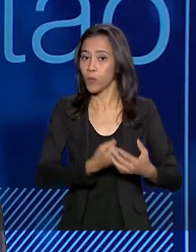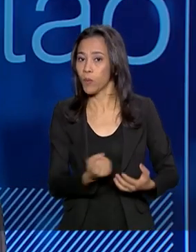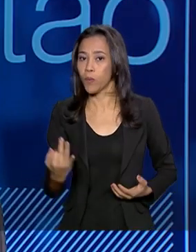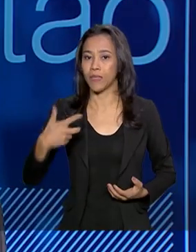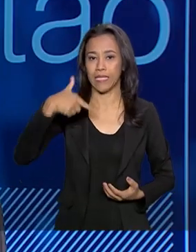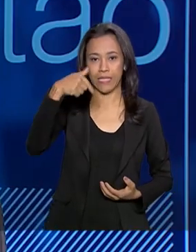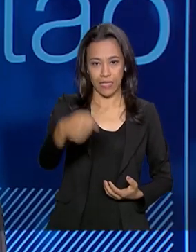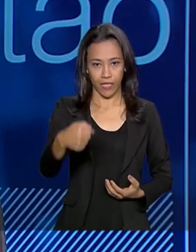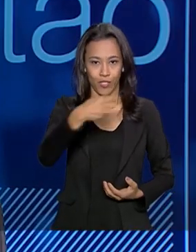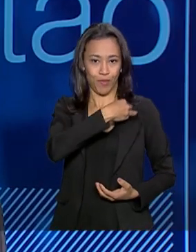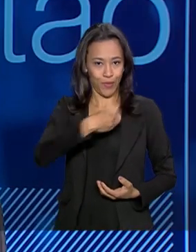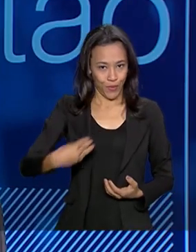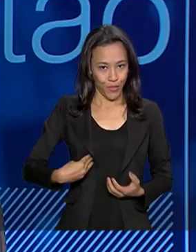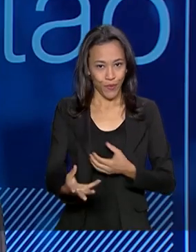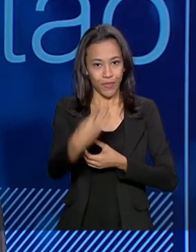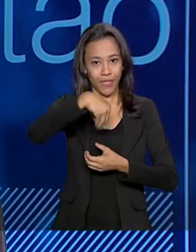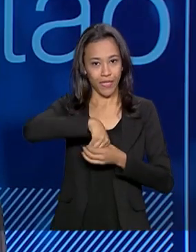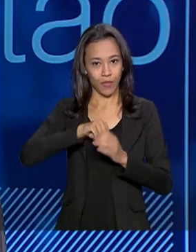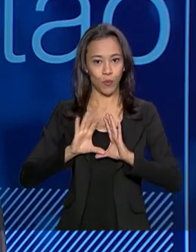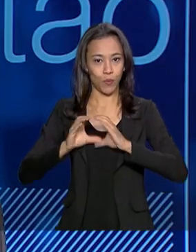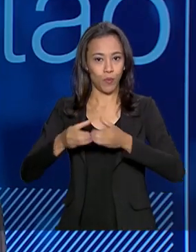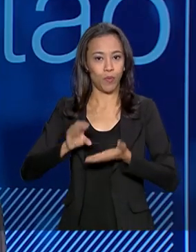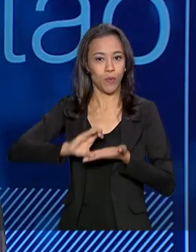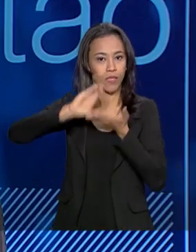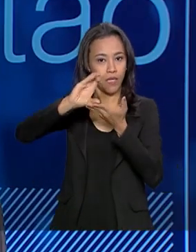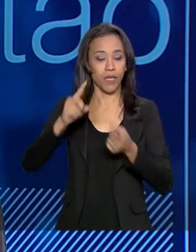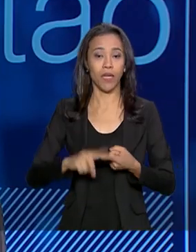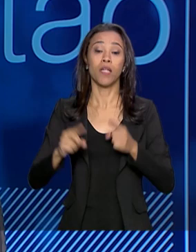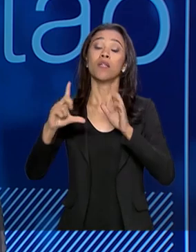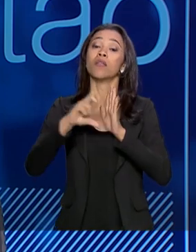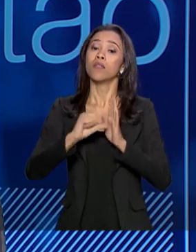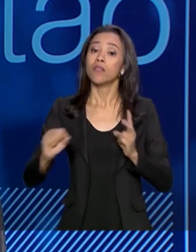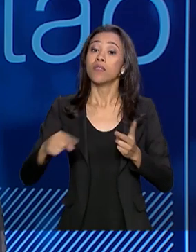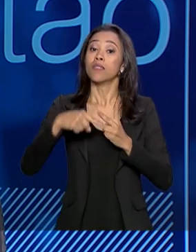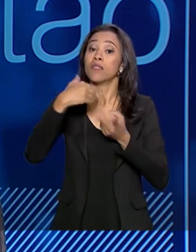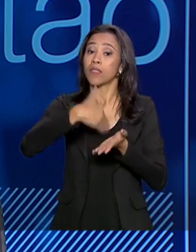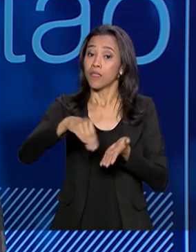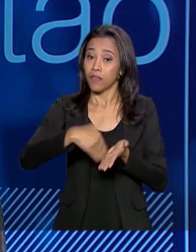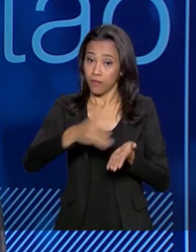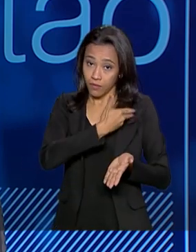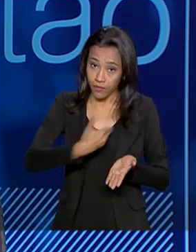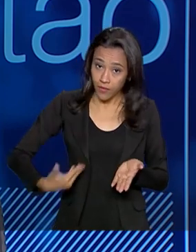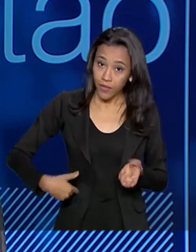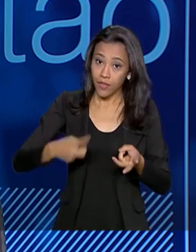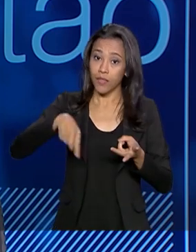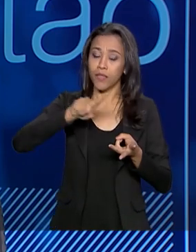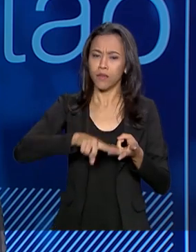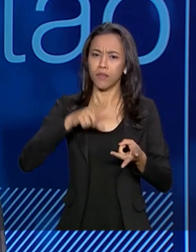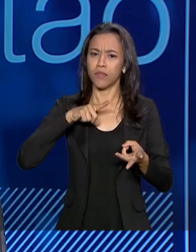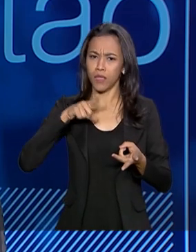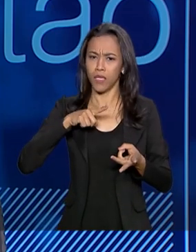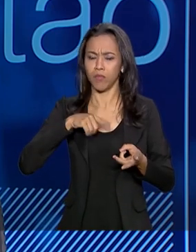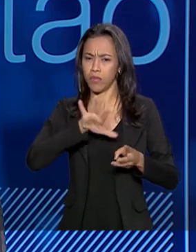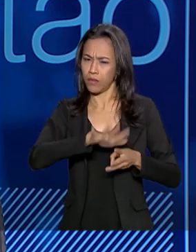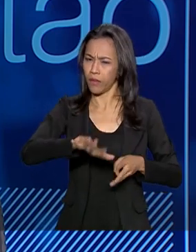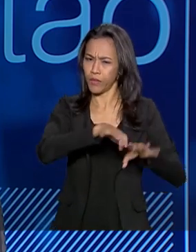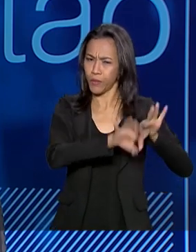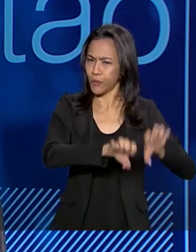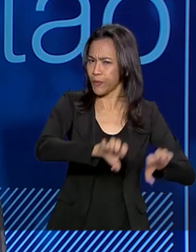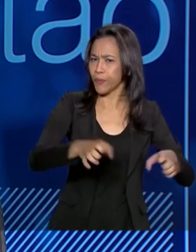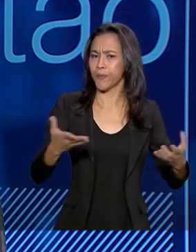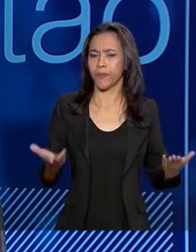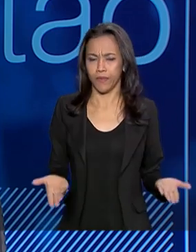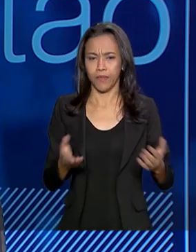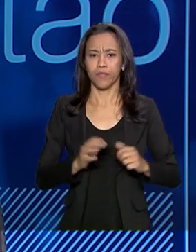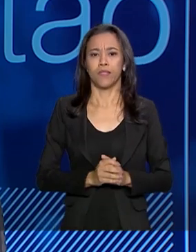ministros que compõem esse conselho, a Casa Civil, a Secretaria de Governo, nós temos ministérios setoriais de infraestrutura, então,